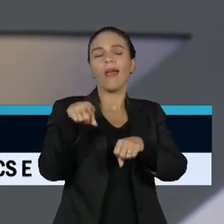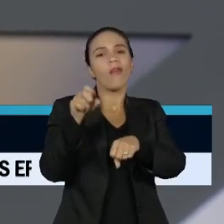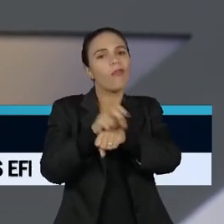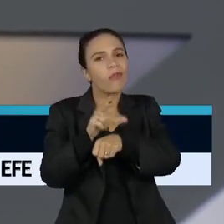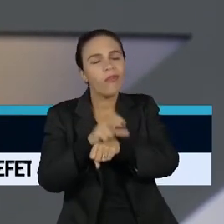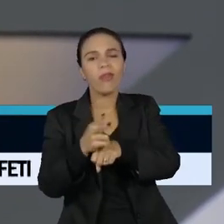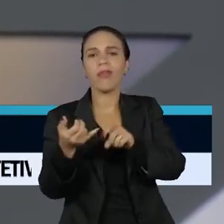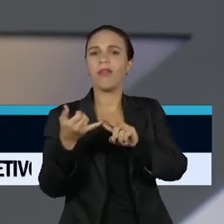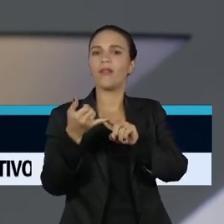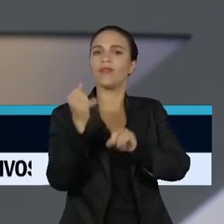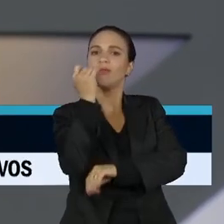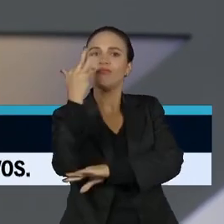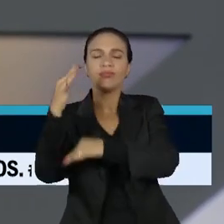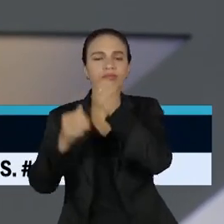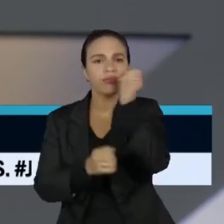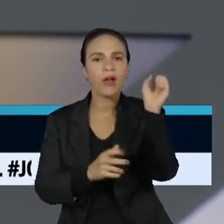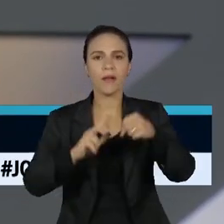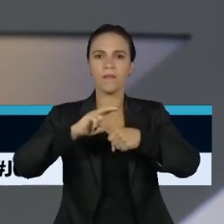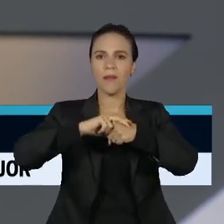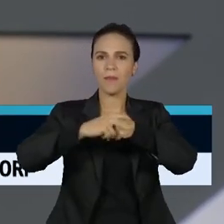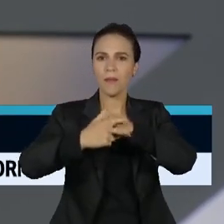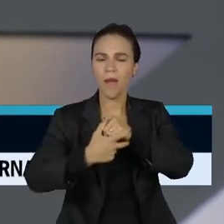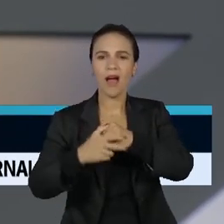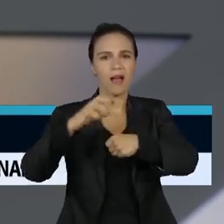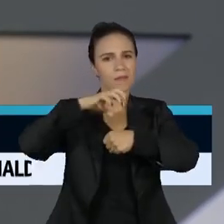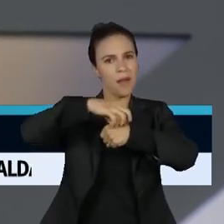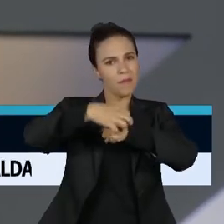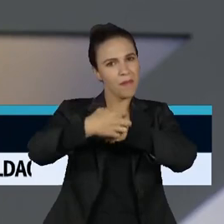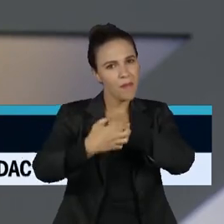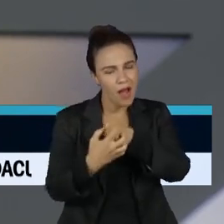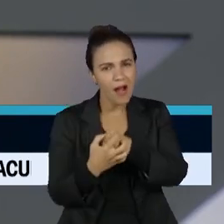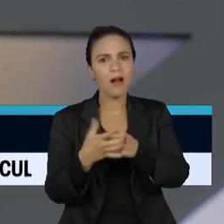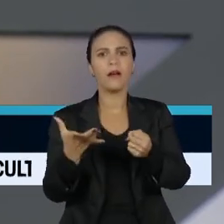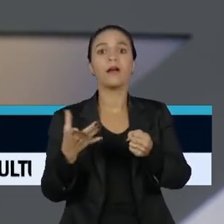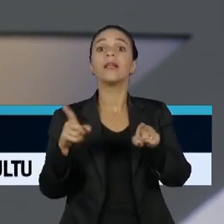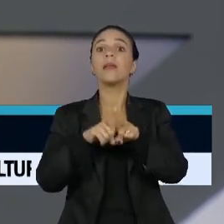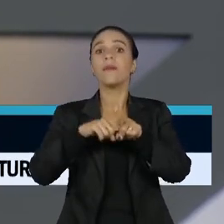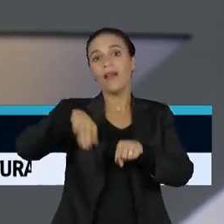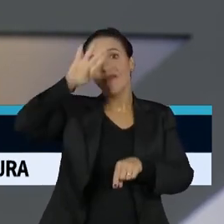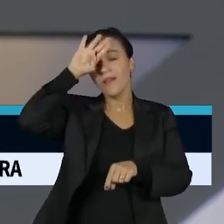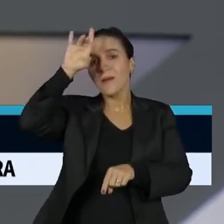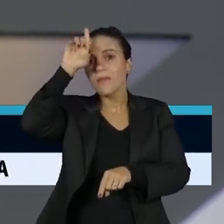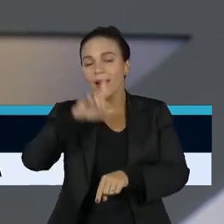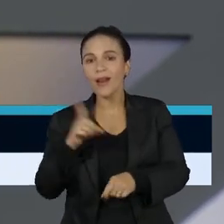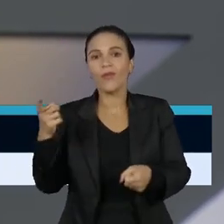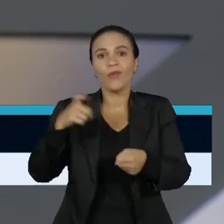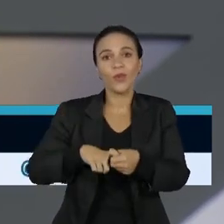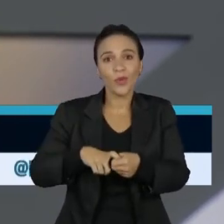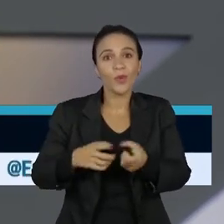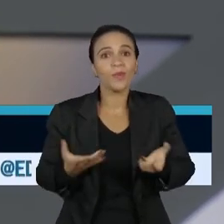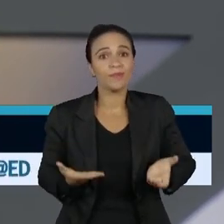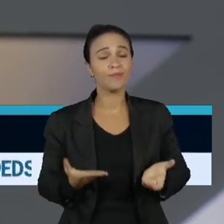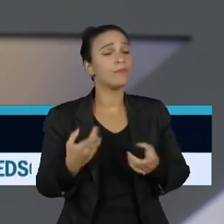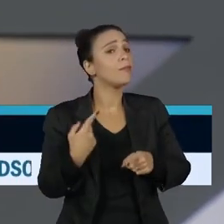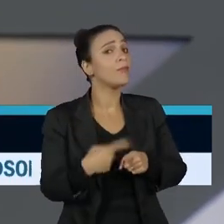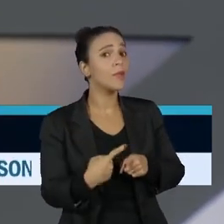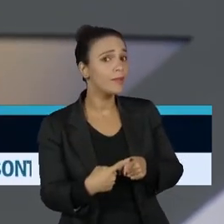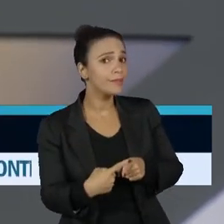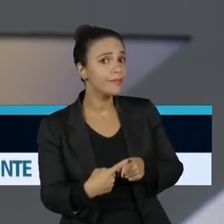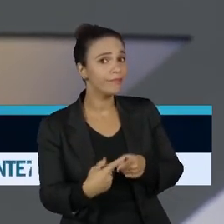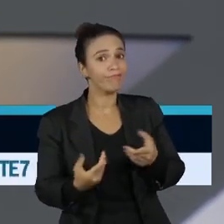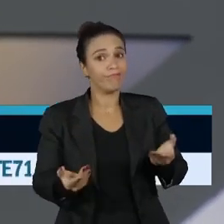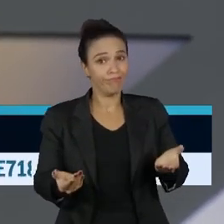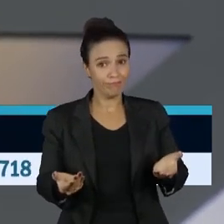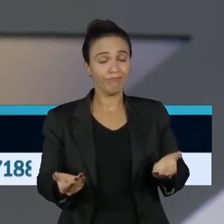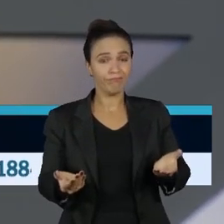arboviroses, dengue, zika, chikungunya, a pobre febre amarela está voltando com força total. Por quê? A gente viu